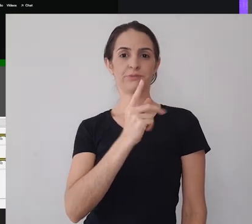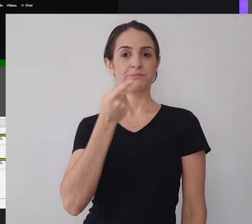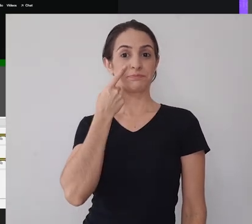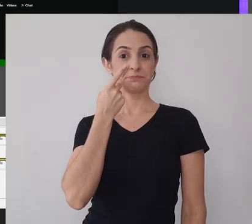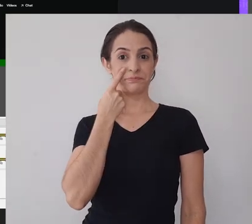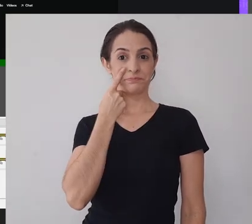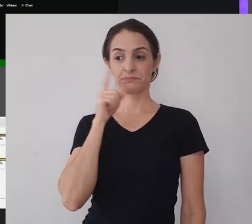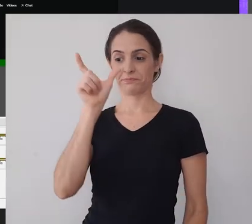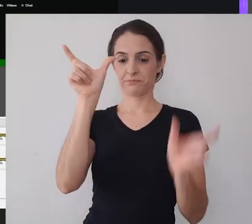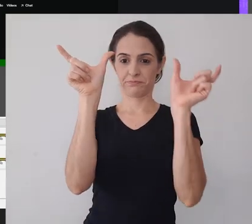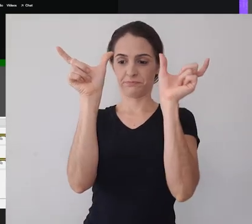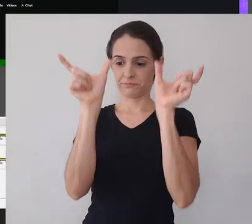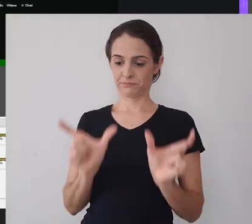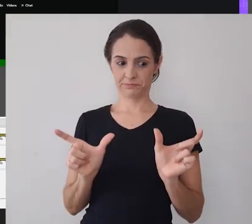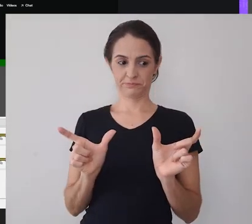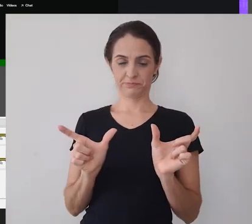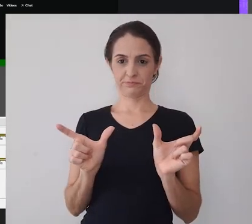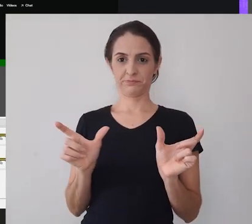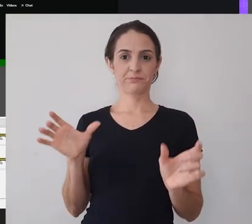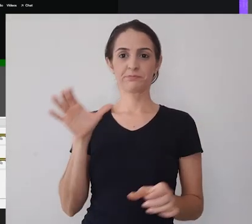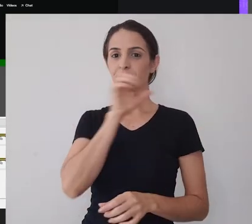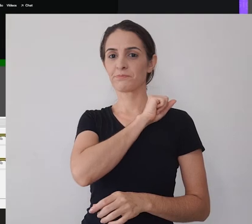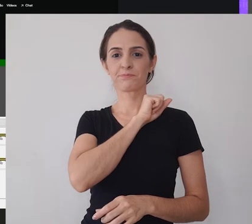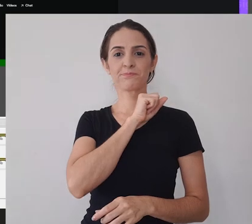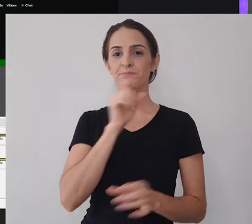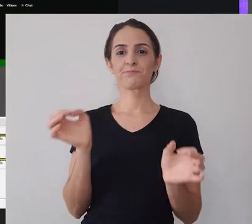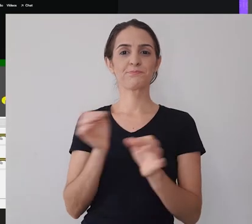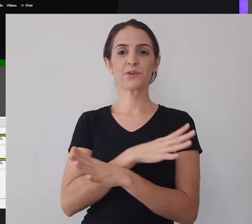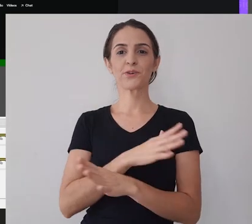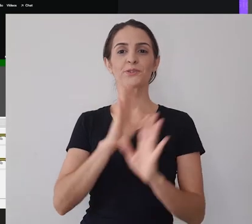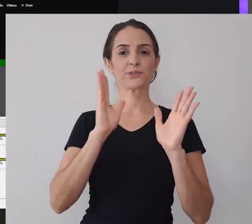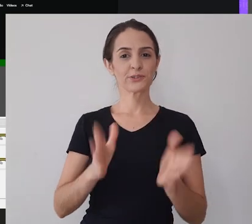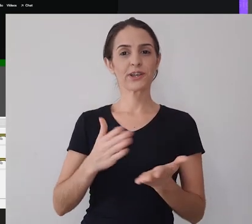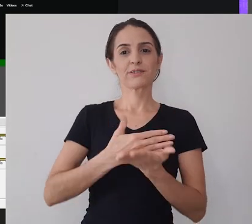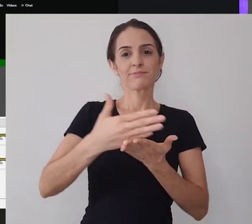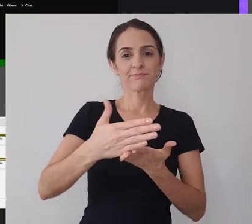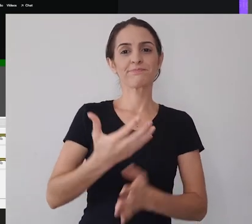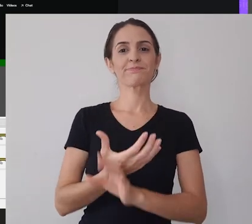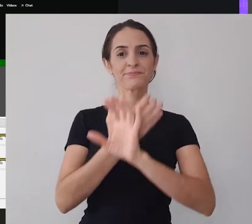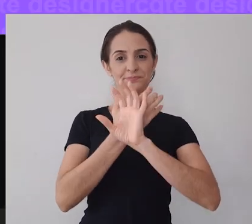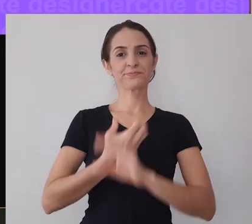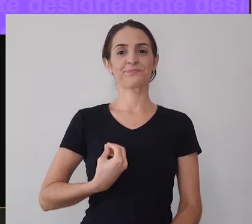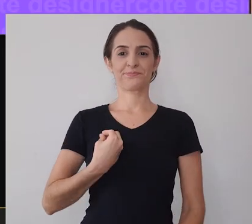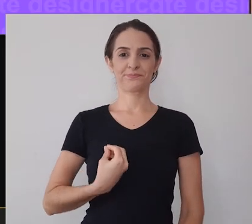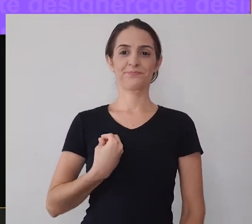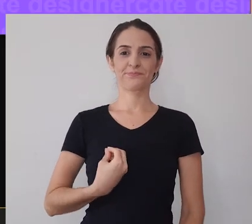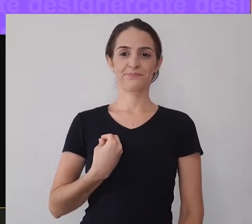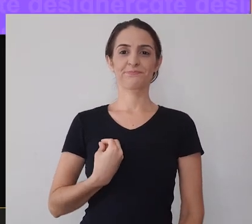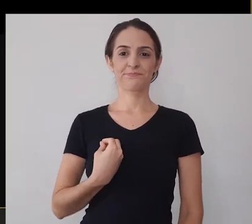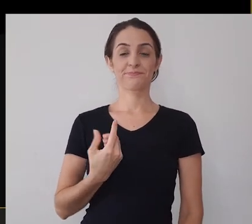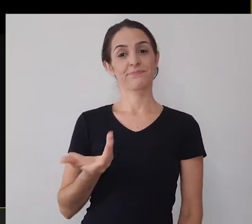Você veja que automaticamente ele já está mostrando que estamos transmitindo, tá certo?